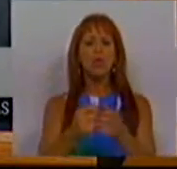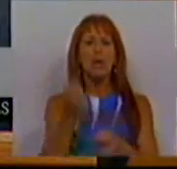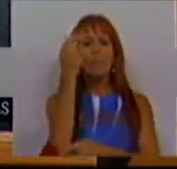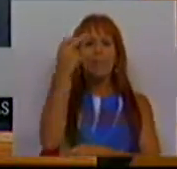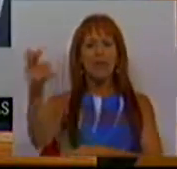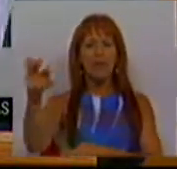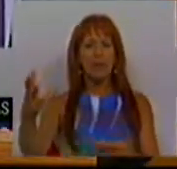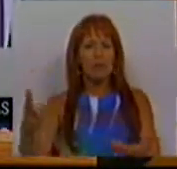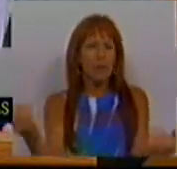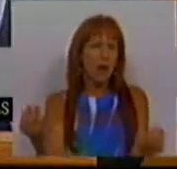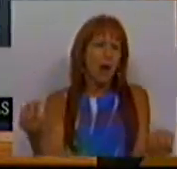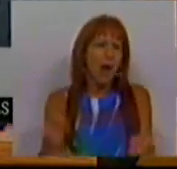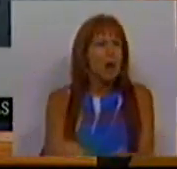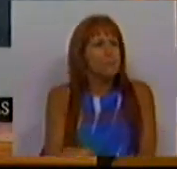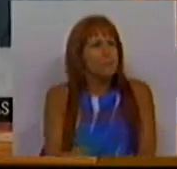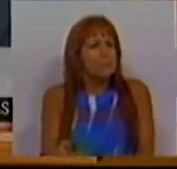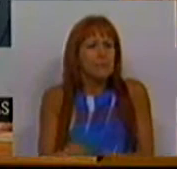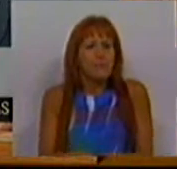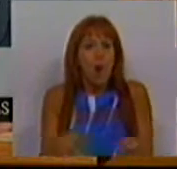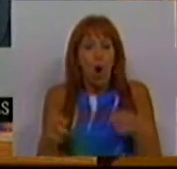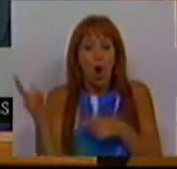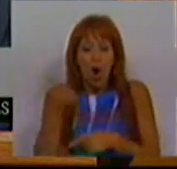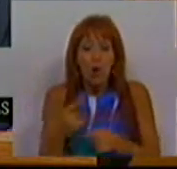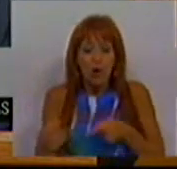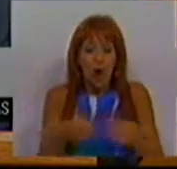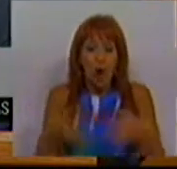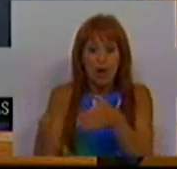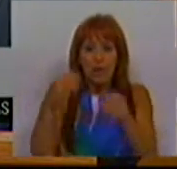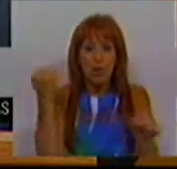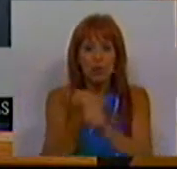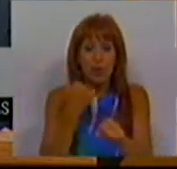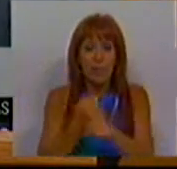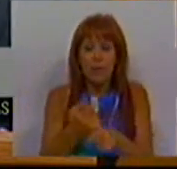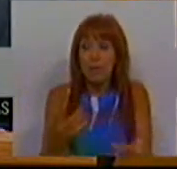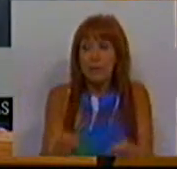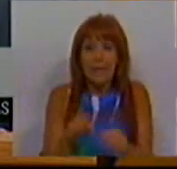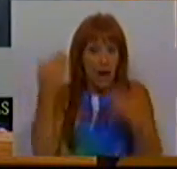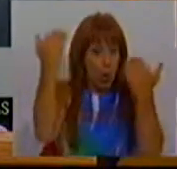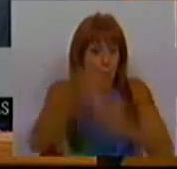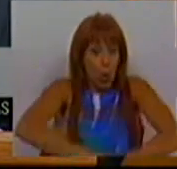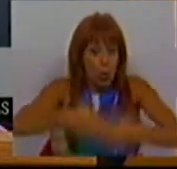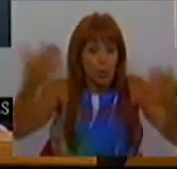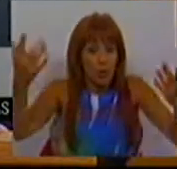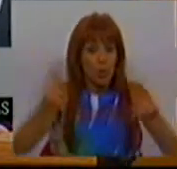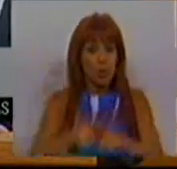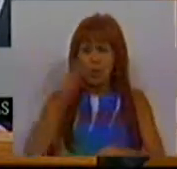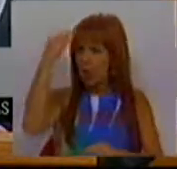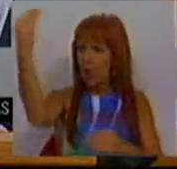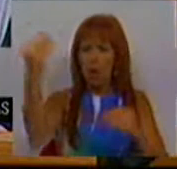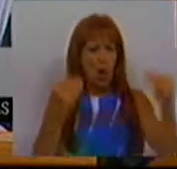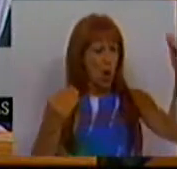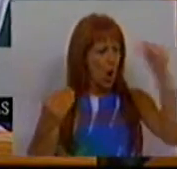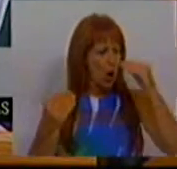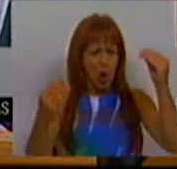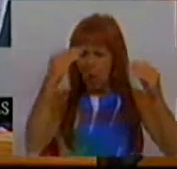Permanente. É claro que assim a ordem e a orientação dos trabalhos ficará condicionada e os conselheiros não